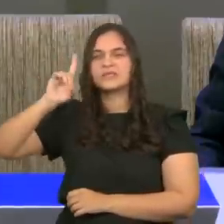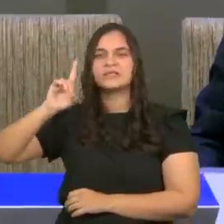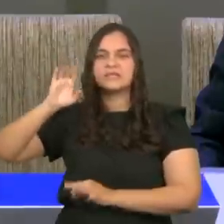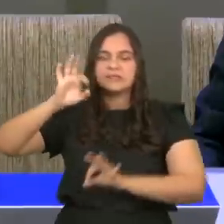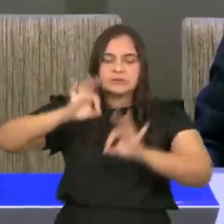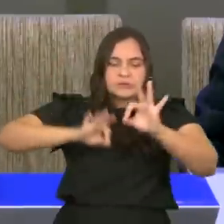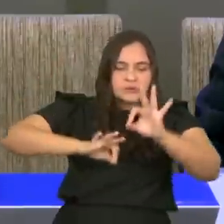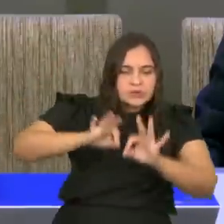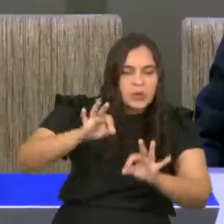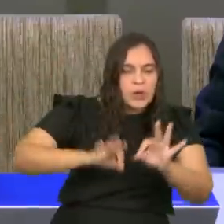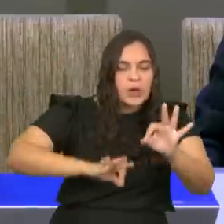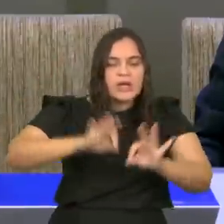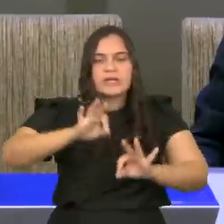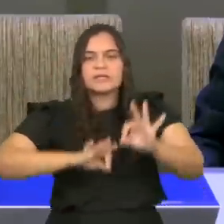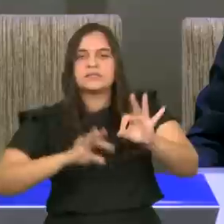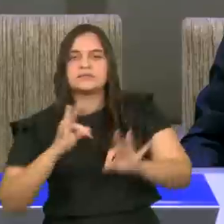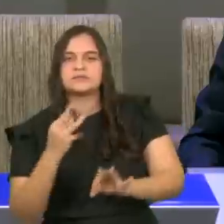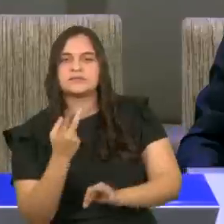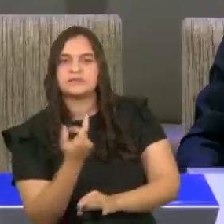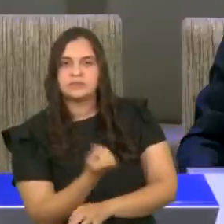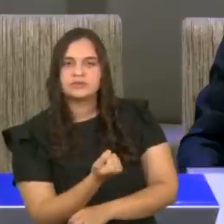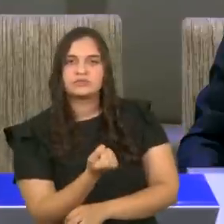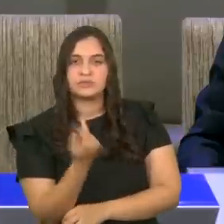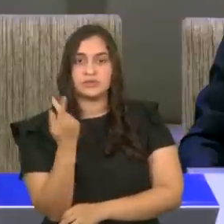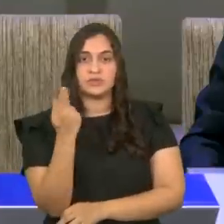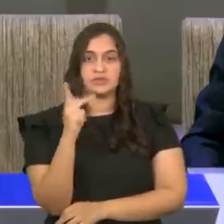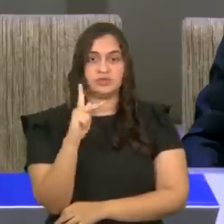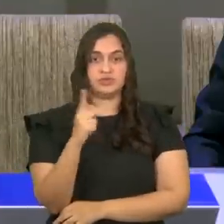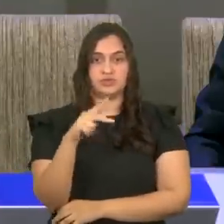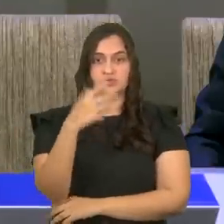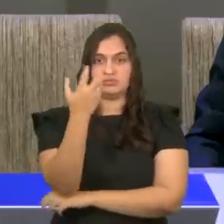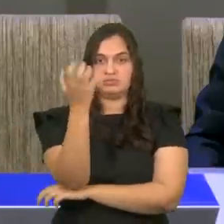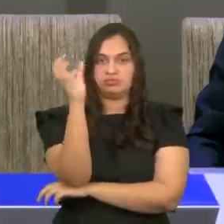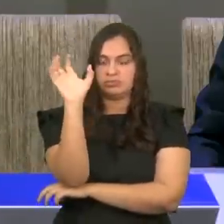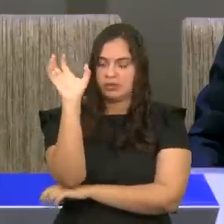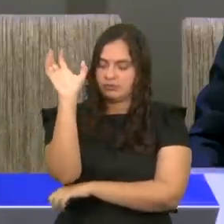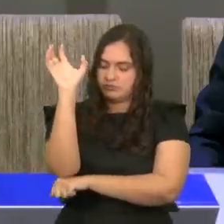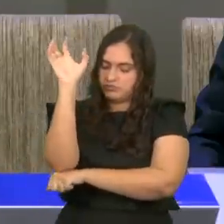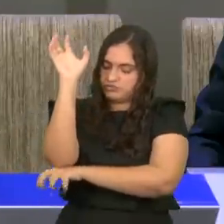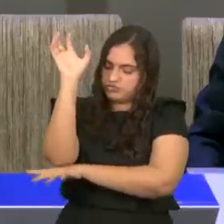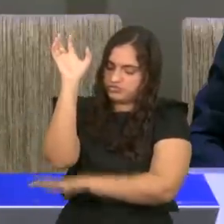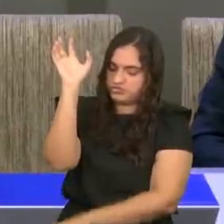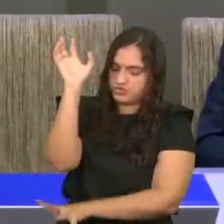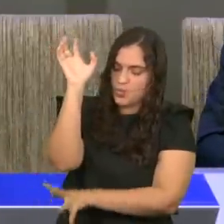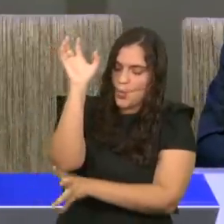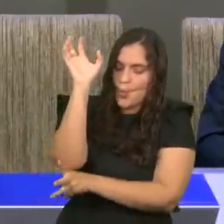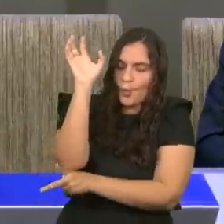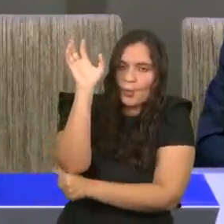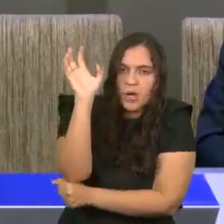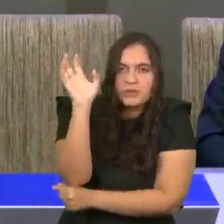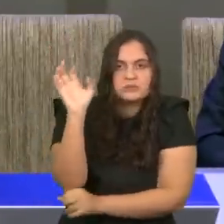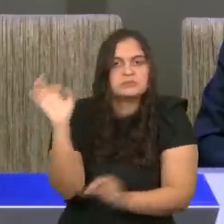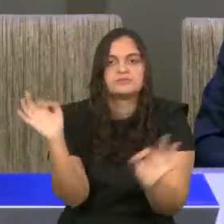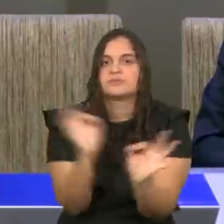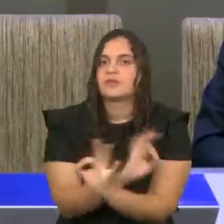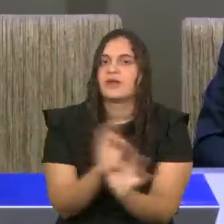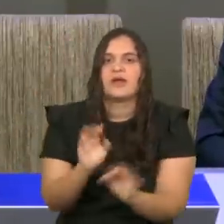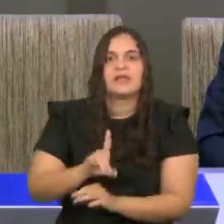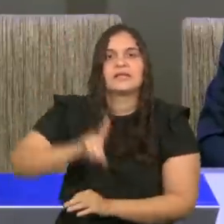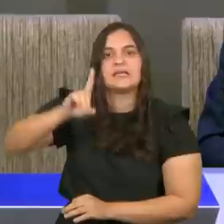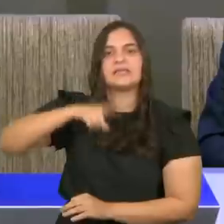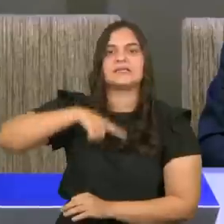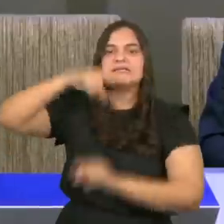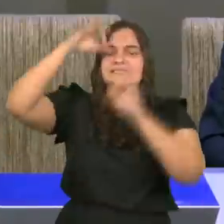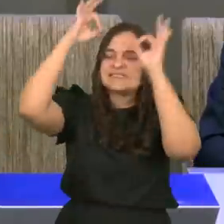A raiz não seca, nem apodrece. Aleluia. Jesus nem manda, de menos, nem manda, de mais. Ele manda, na